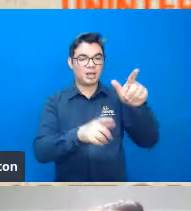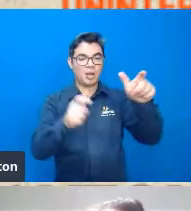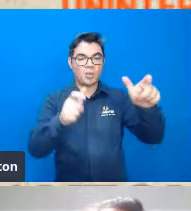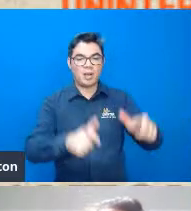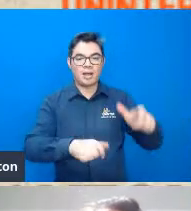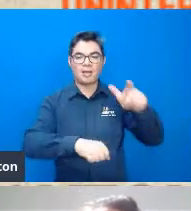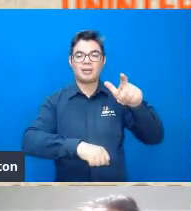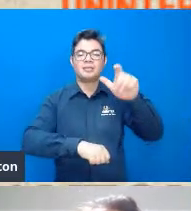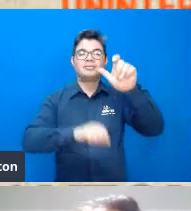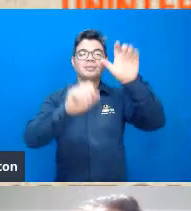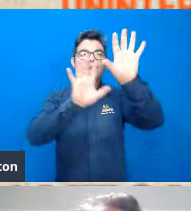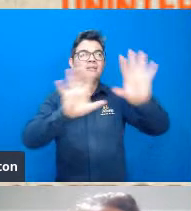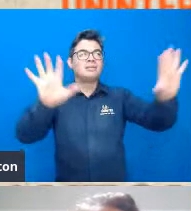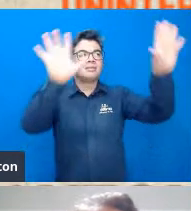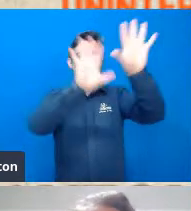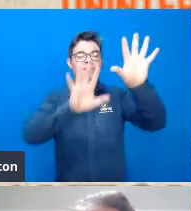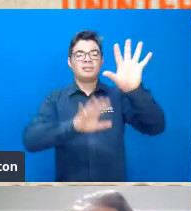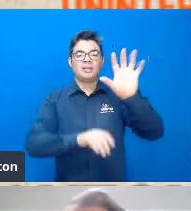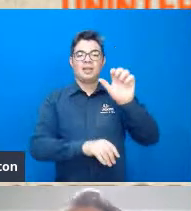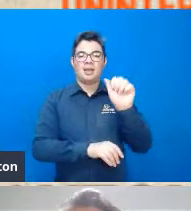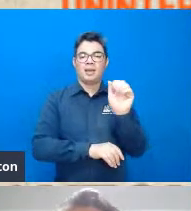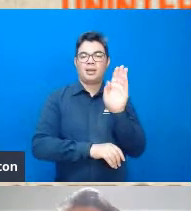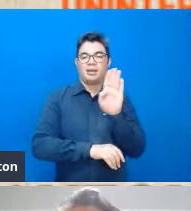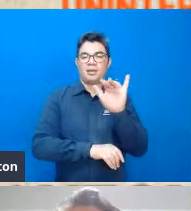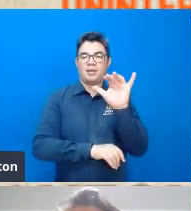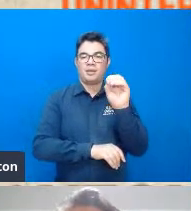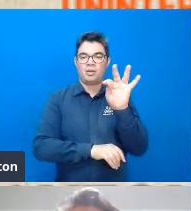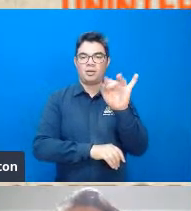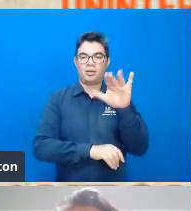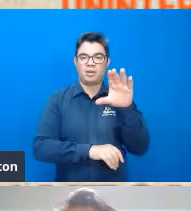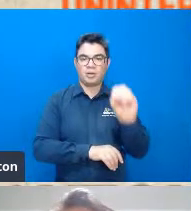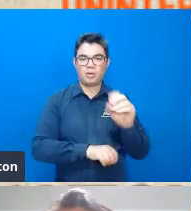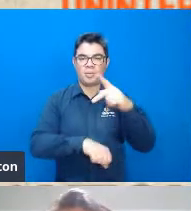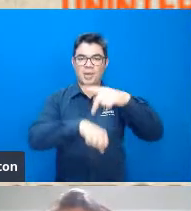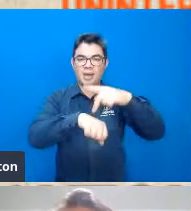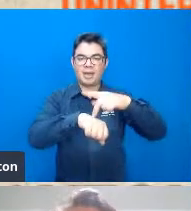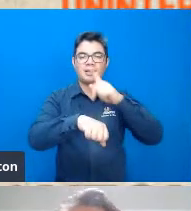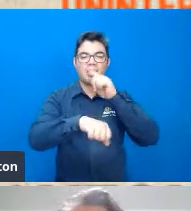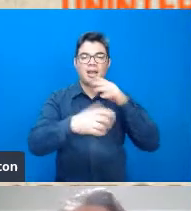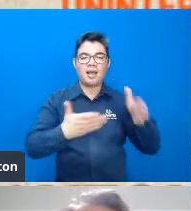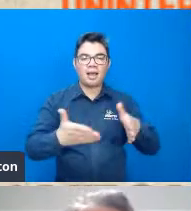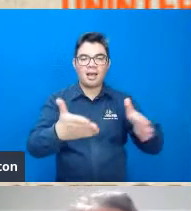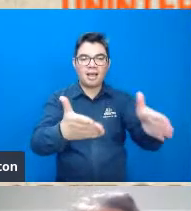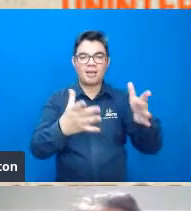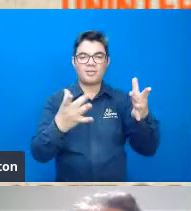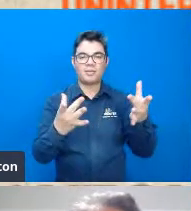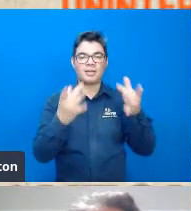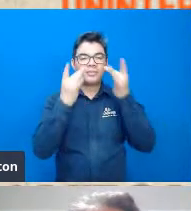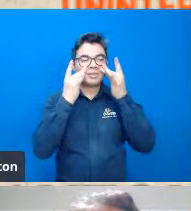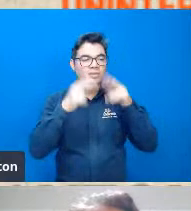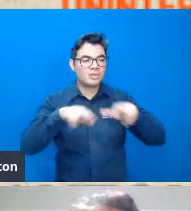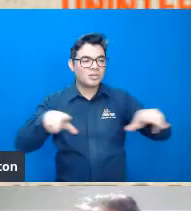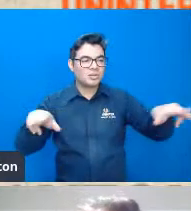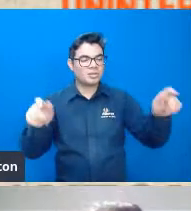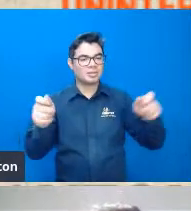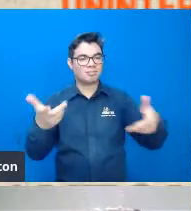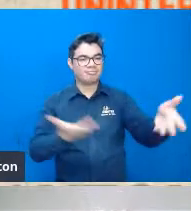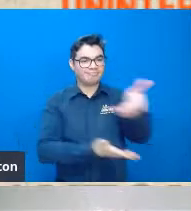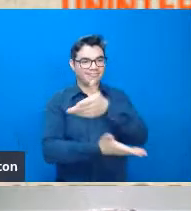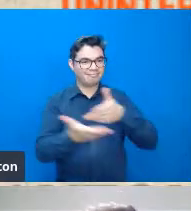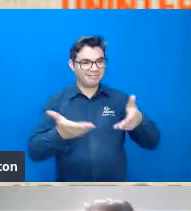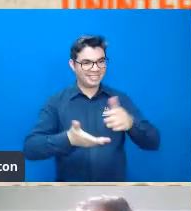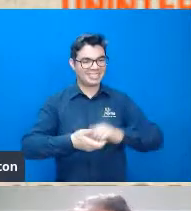a paisagem que circulam as espécies, e em termos físicos, químicos, e também bióticos.